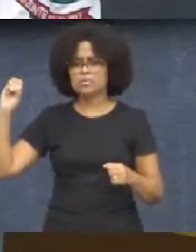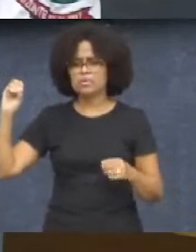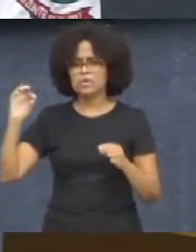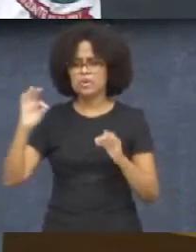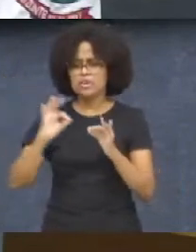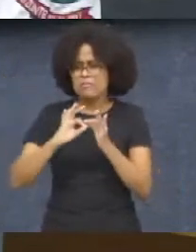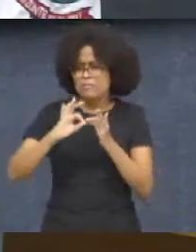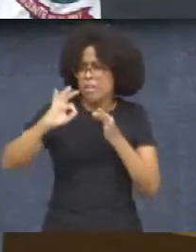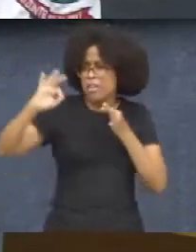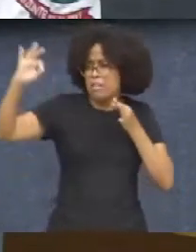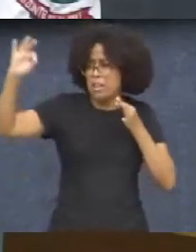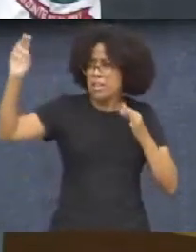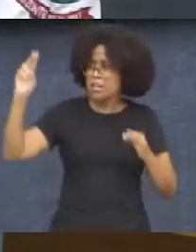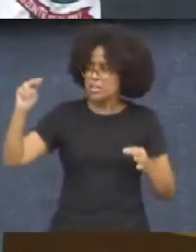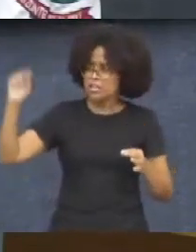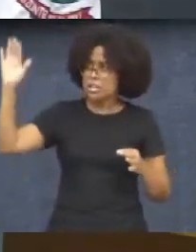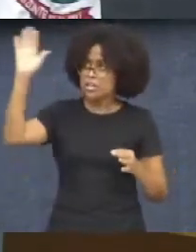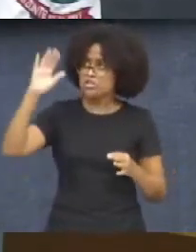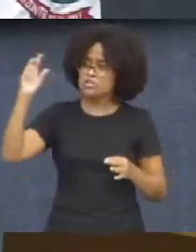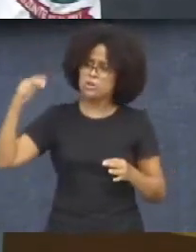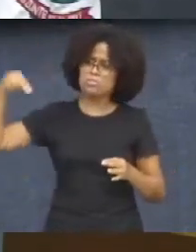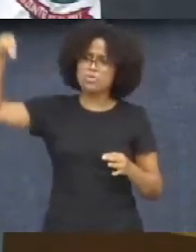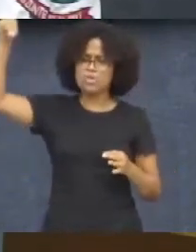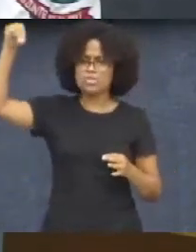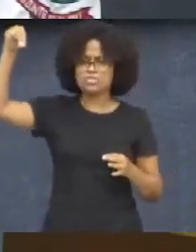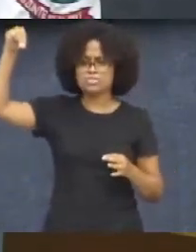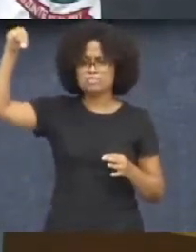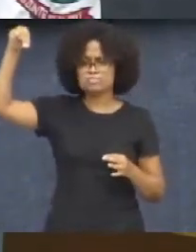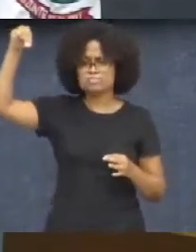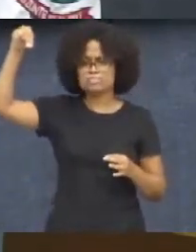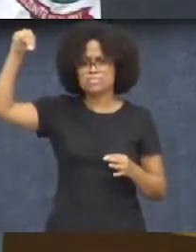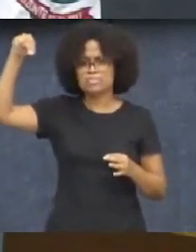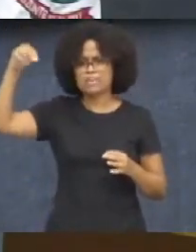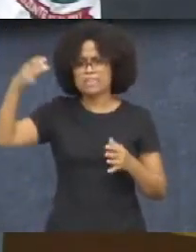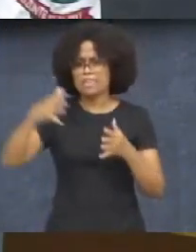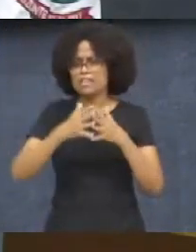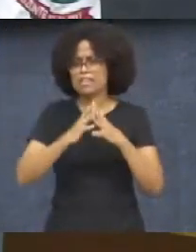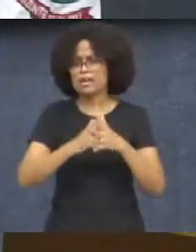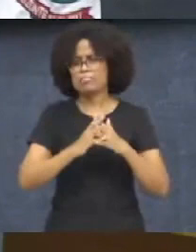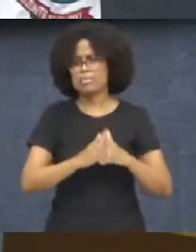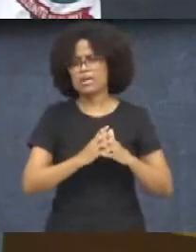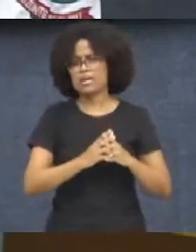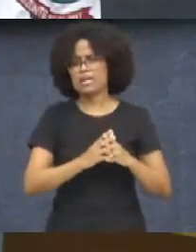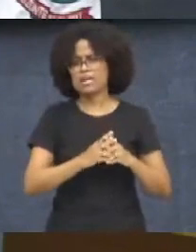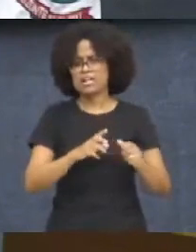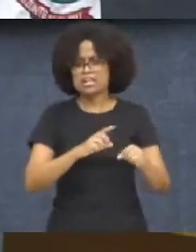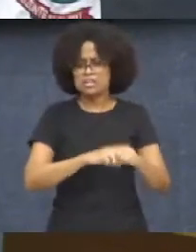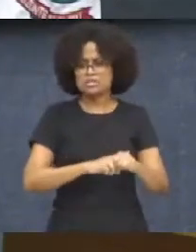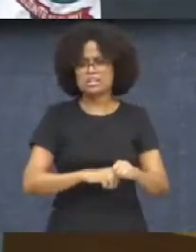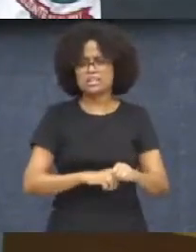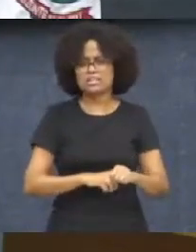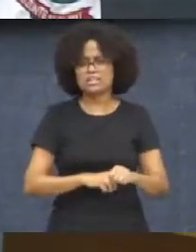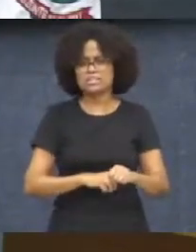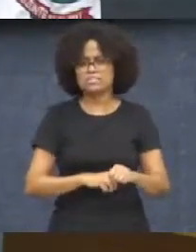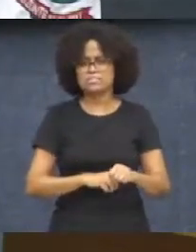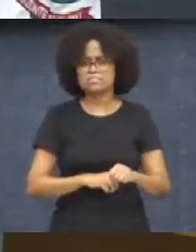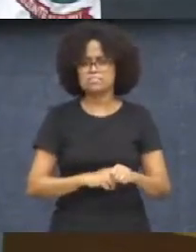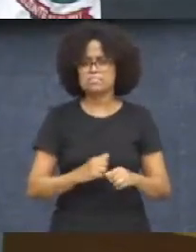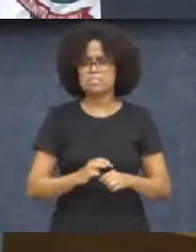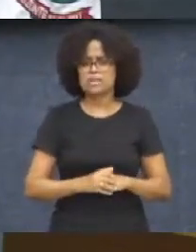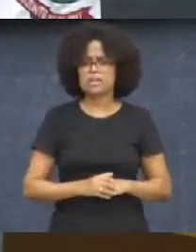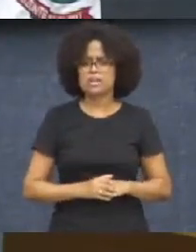ônibus furar, se acontecer qualquer coisa, atrapalha toda a escala. Então, qual que seria a melhor solução? Criar